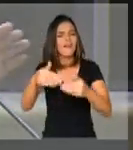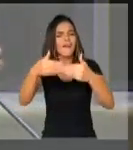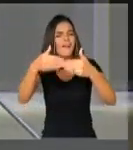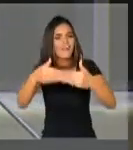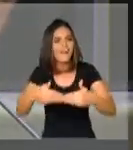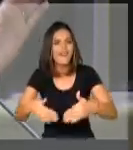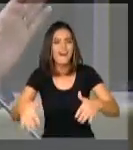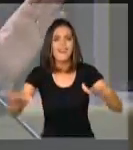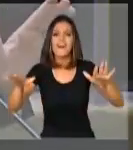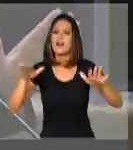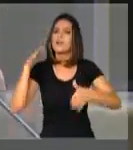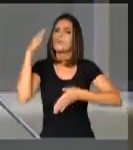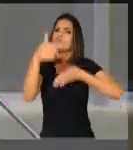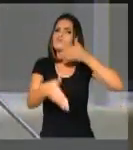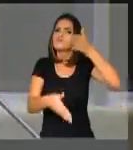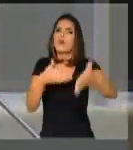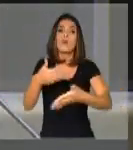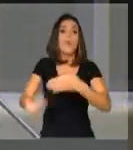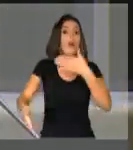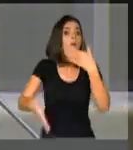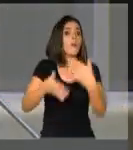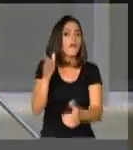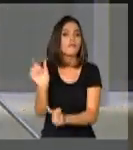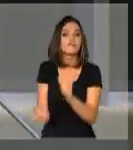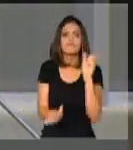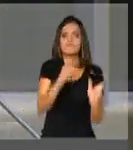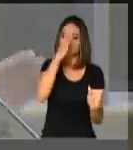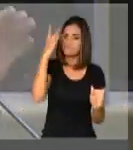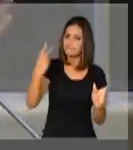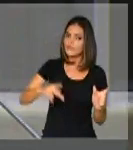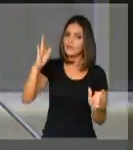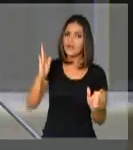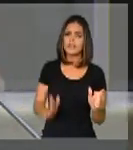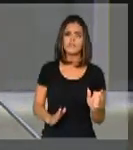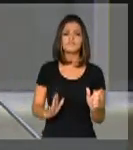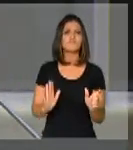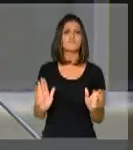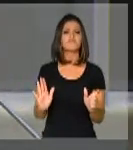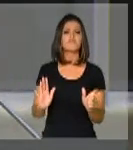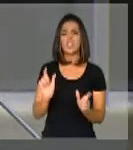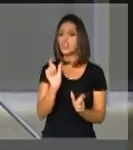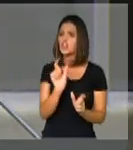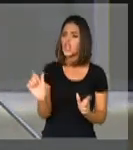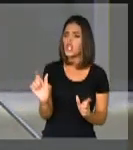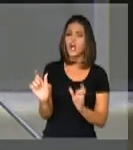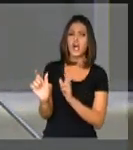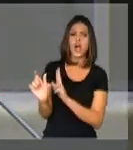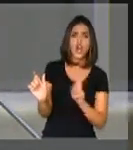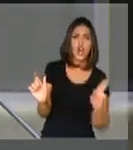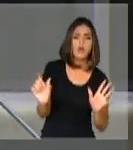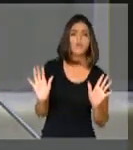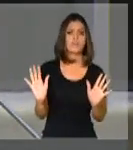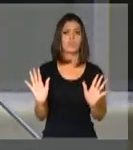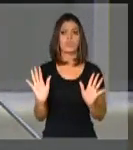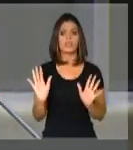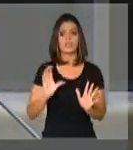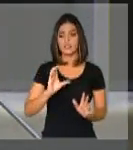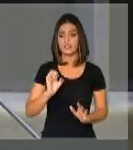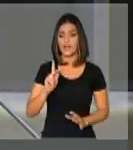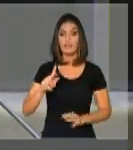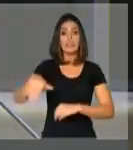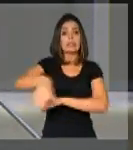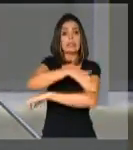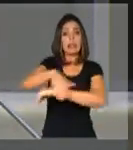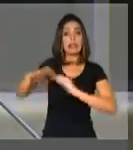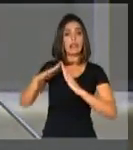para que qualquer brasileiro ou brasileiro, independente do seu sobrenome, do CEP de sua